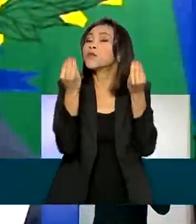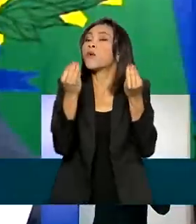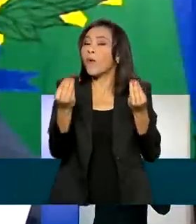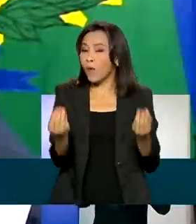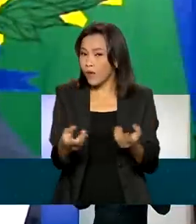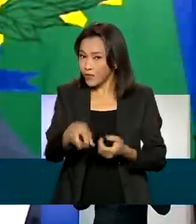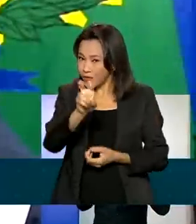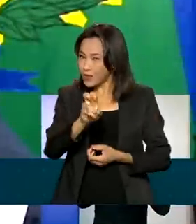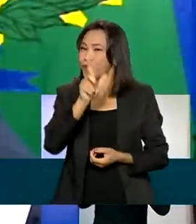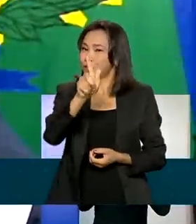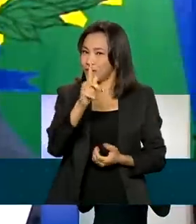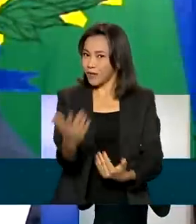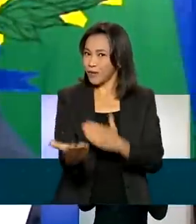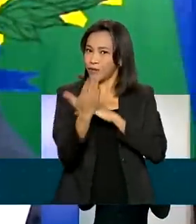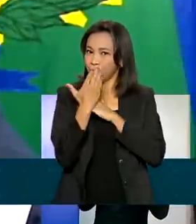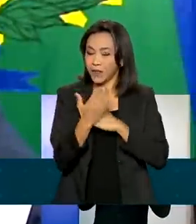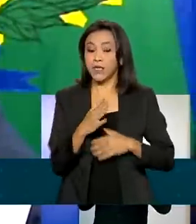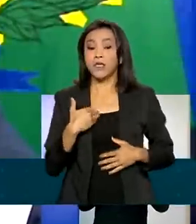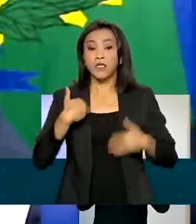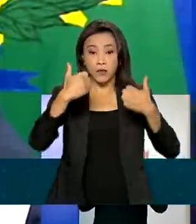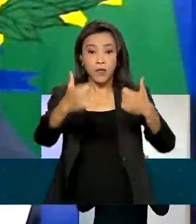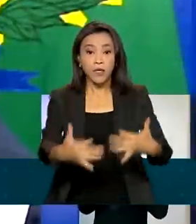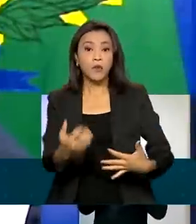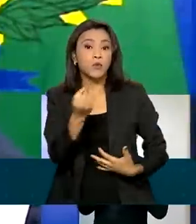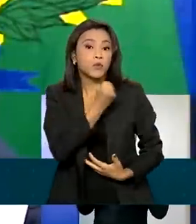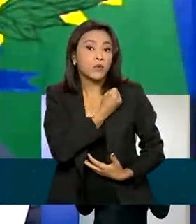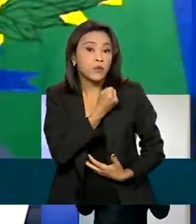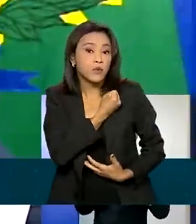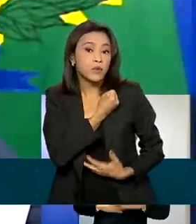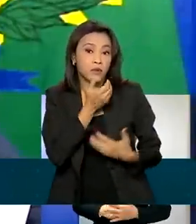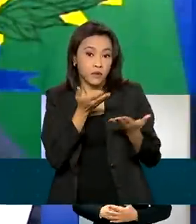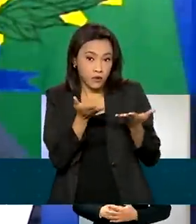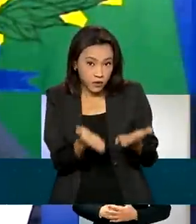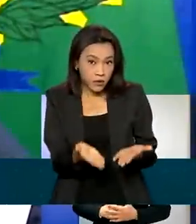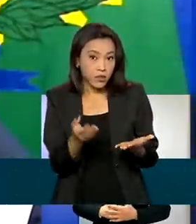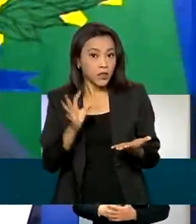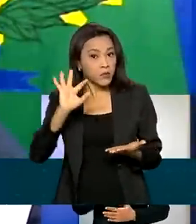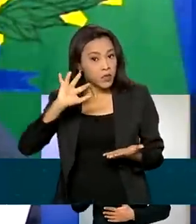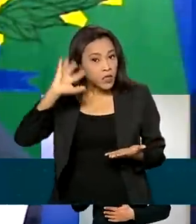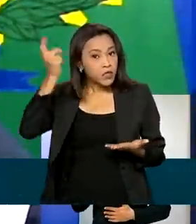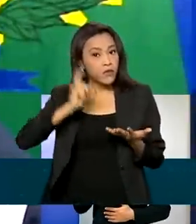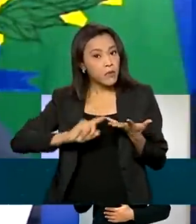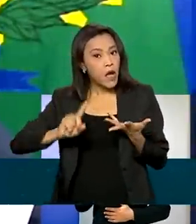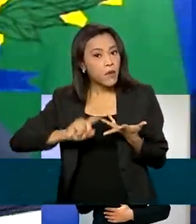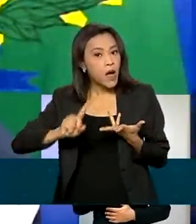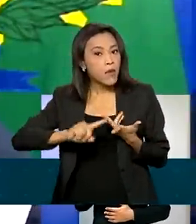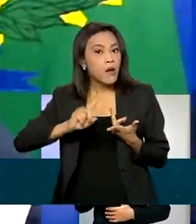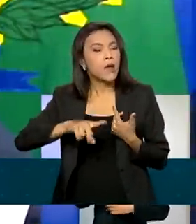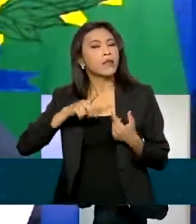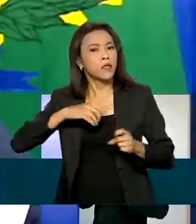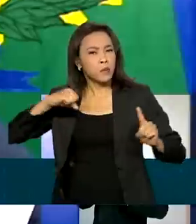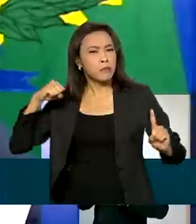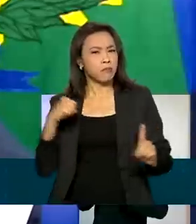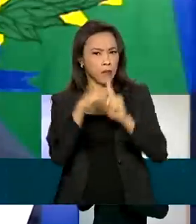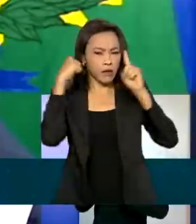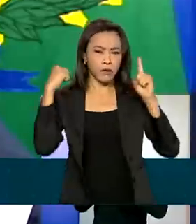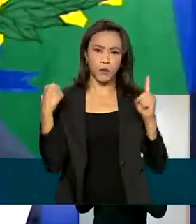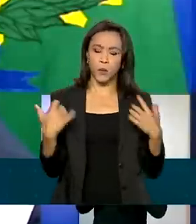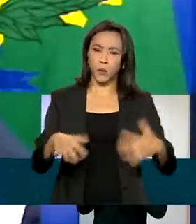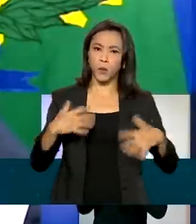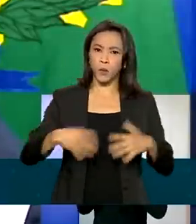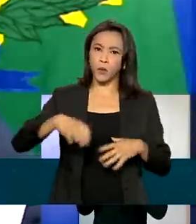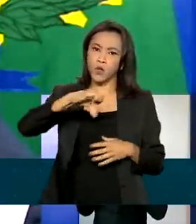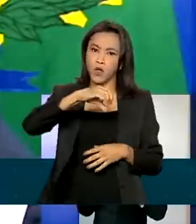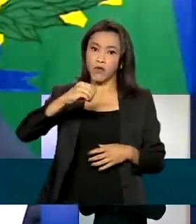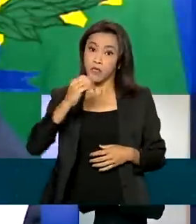Nós estimamos aqui, falando em números, que o uso de soluções 5G pode representar um impacto de até 590 bilhões